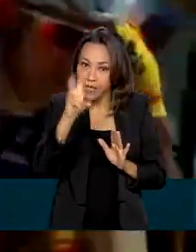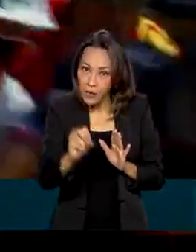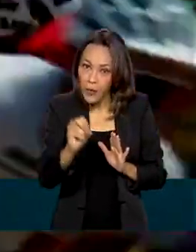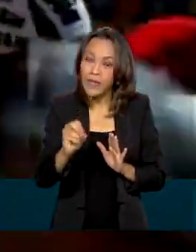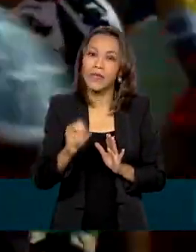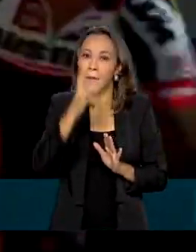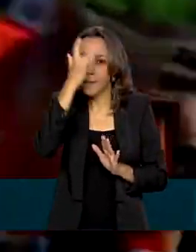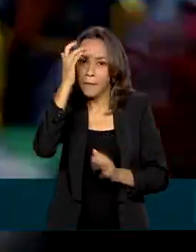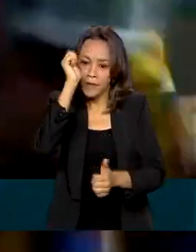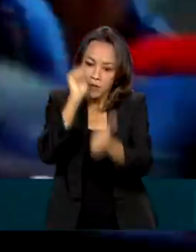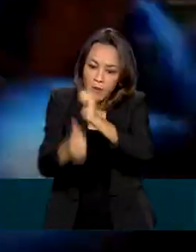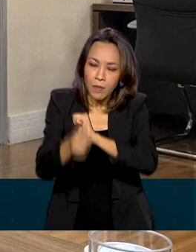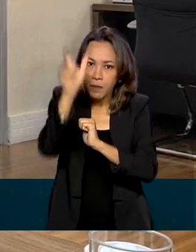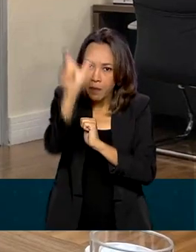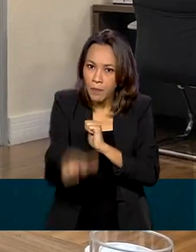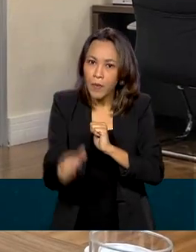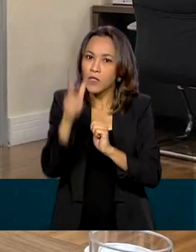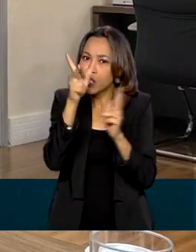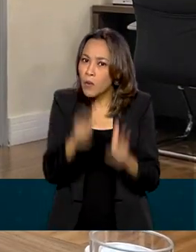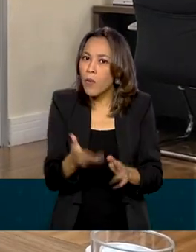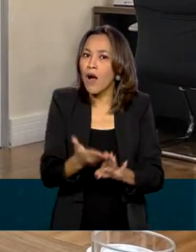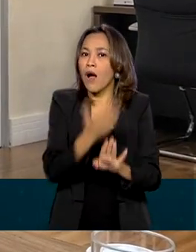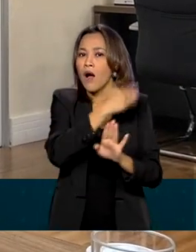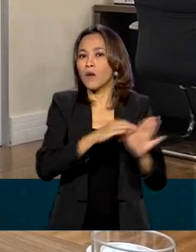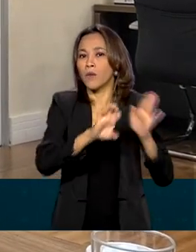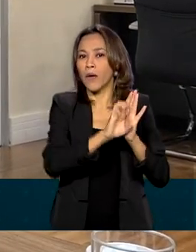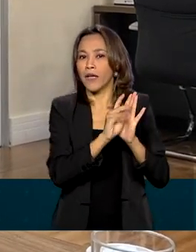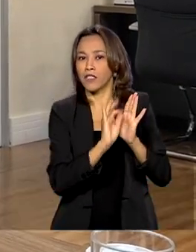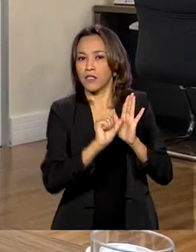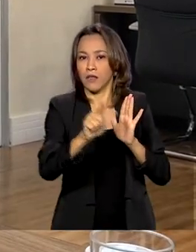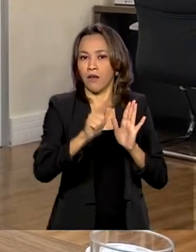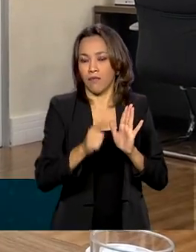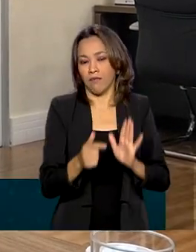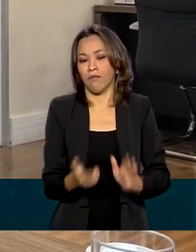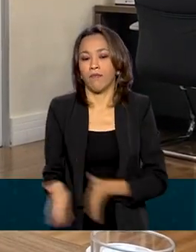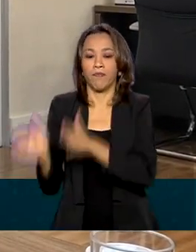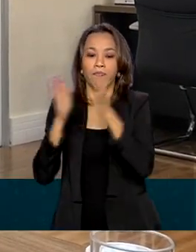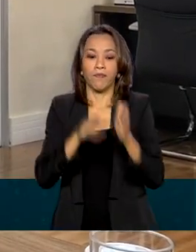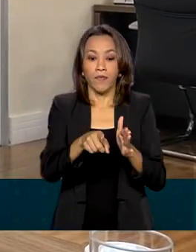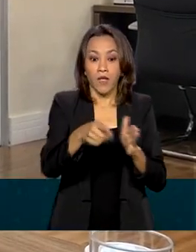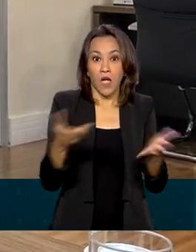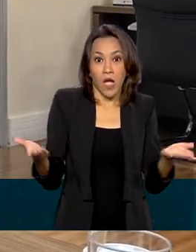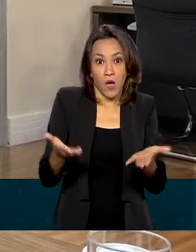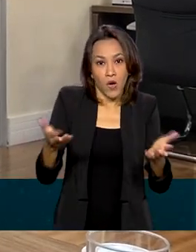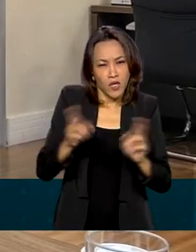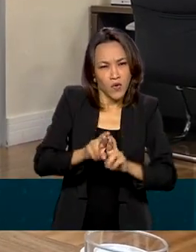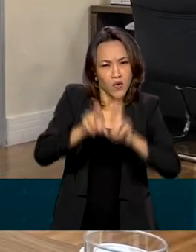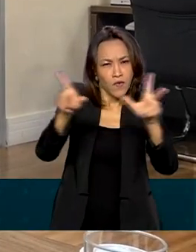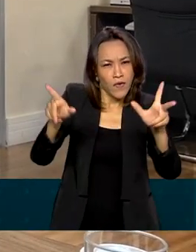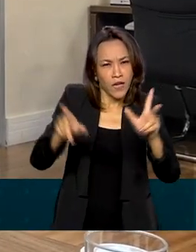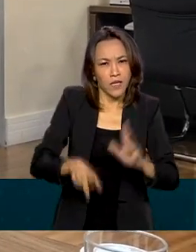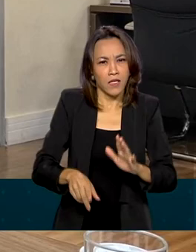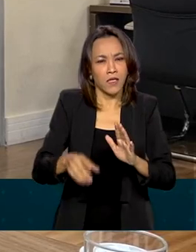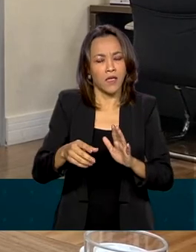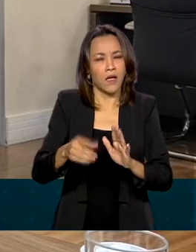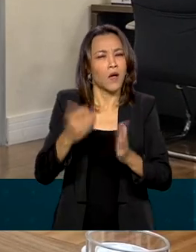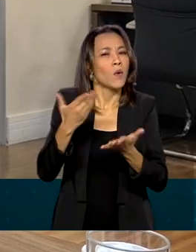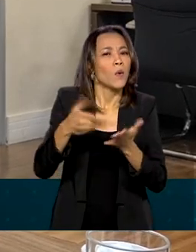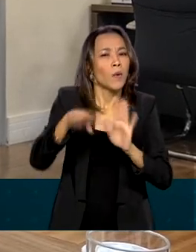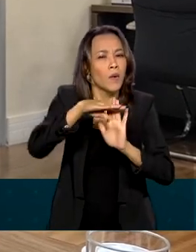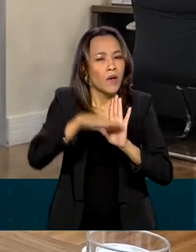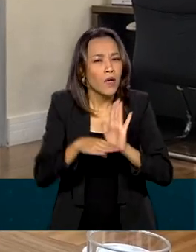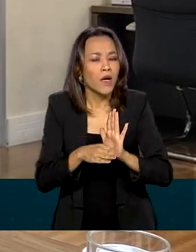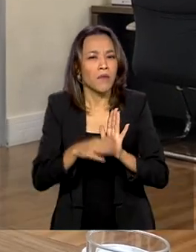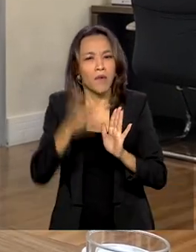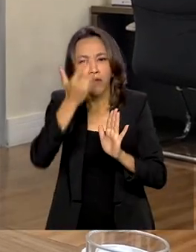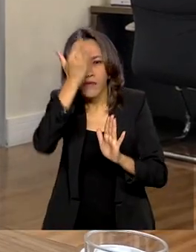atendidos no edital passado. O Bolsa Atleta é completamente renovado, mais fácil, simples,